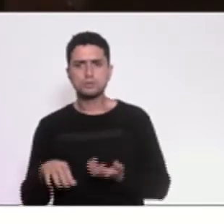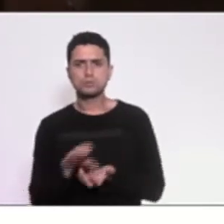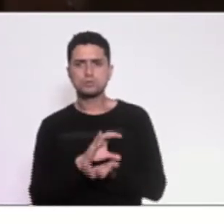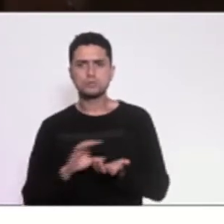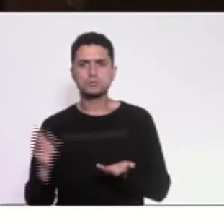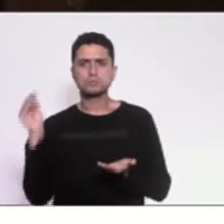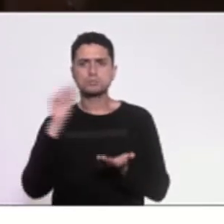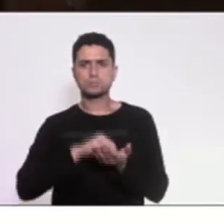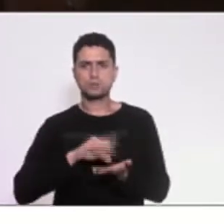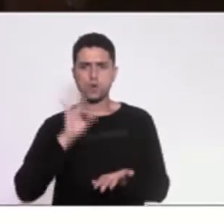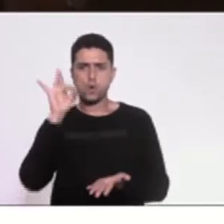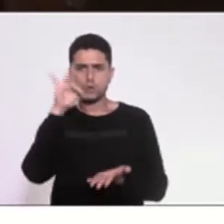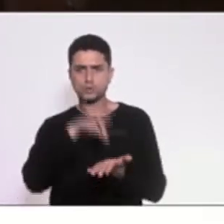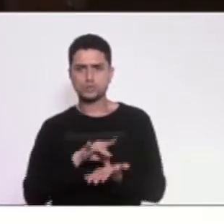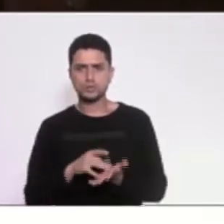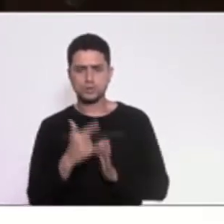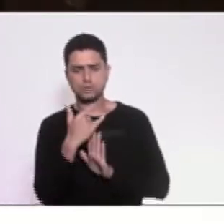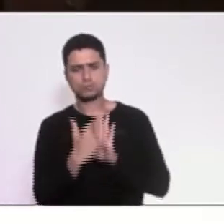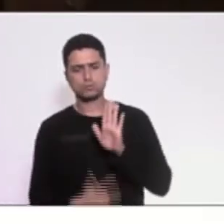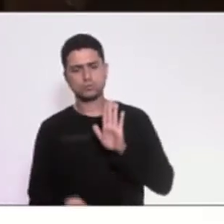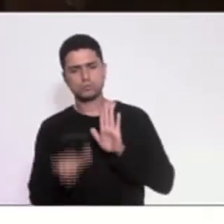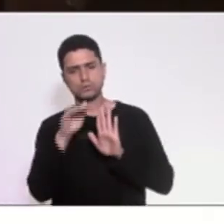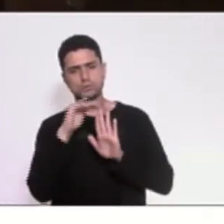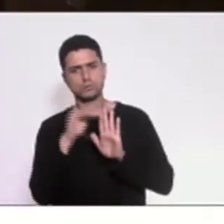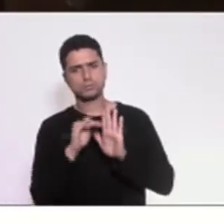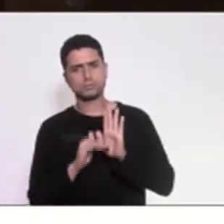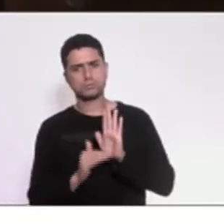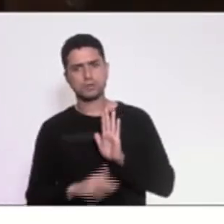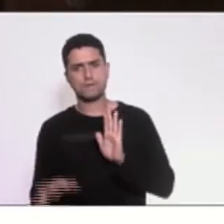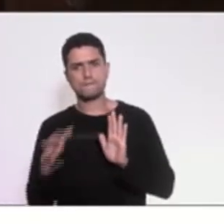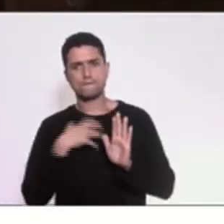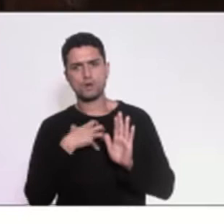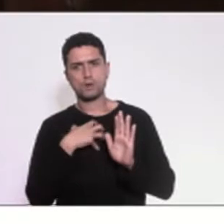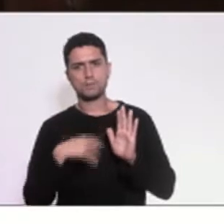original, na formação constituída, na forma da lei.